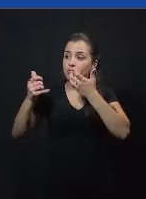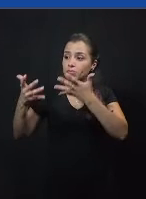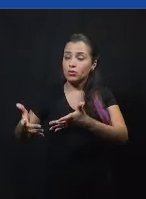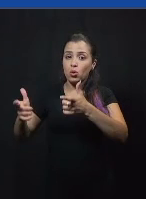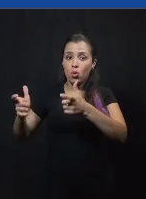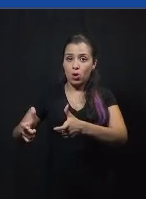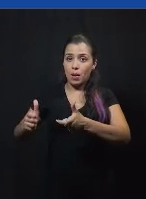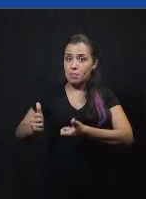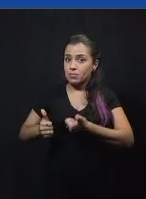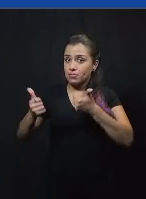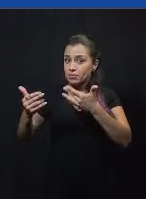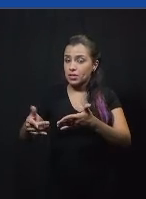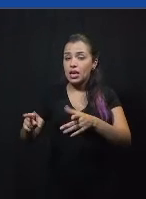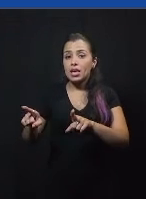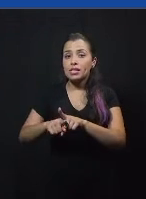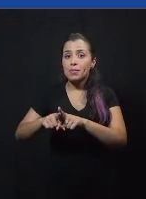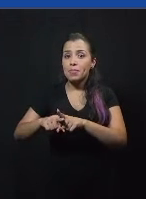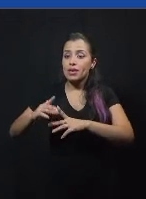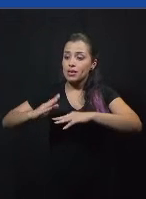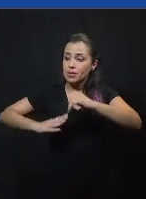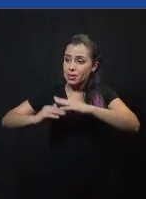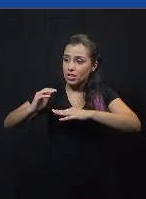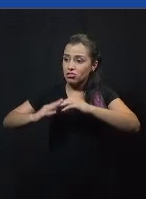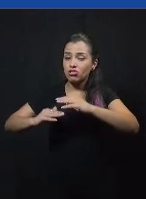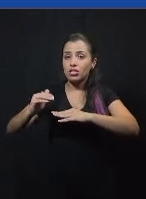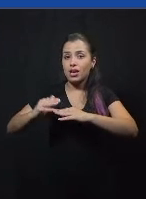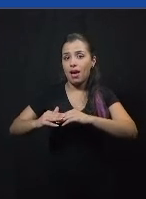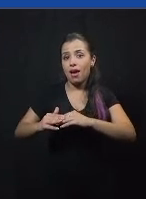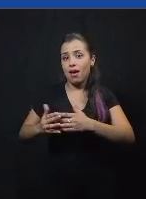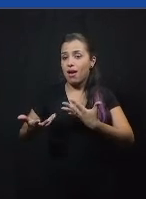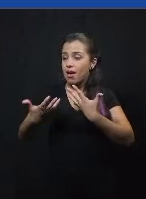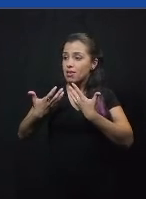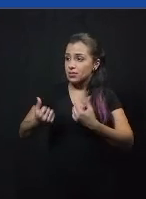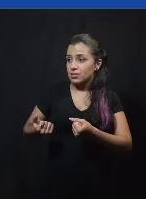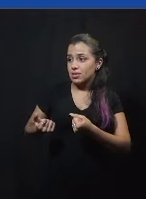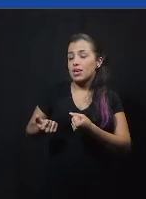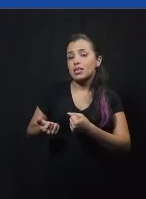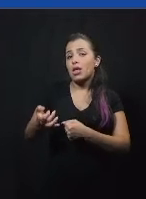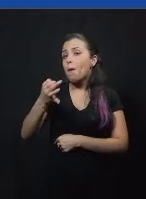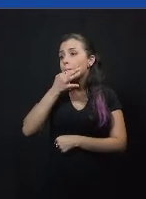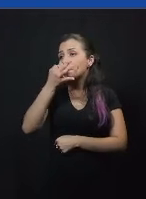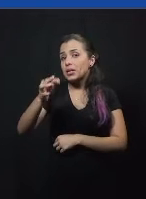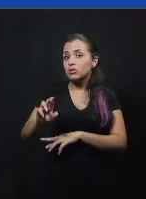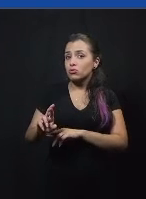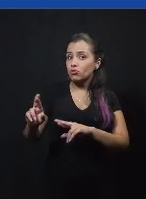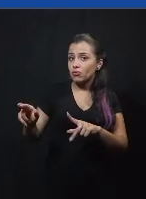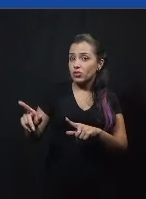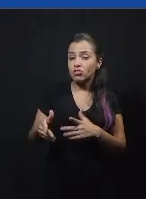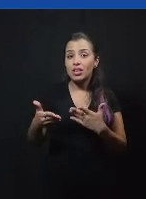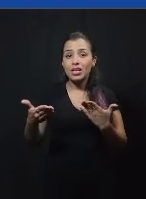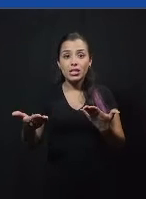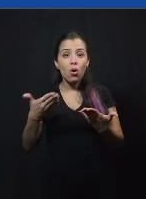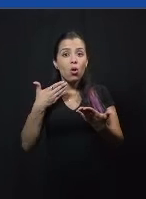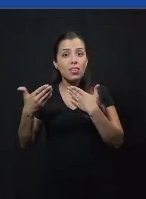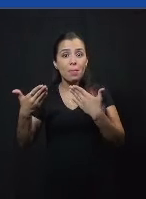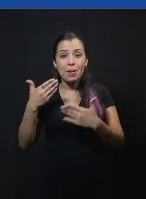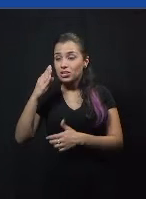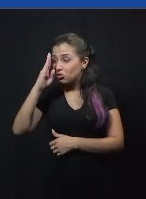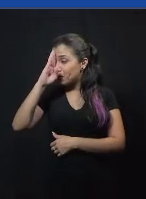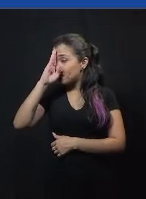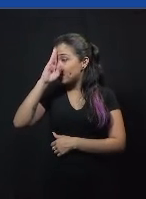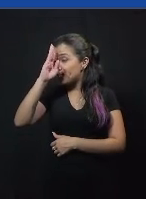existência e a tolerância de pontos de vista que sejam opostos. Então, o principal efeito do debate seria, no caso,